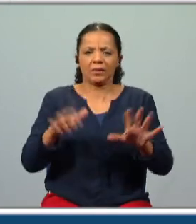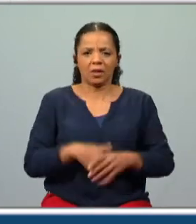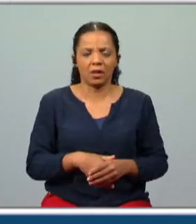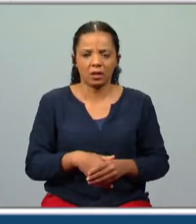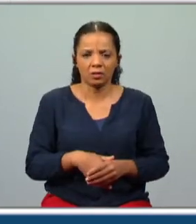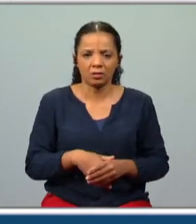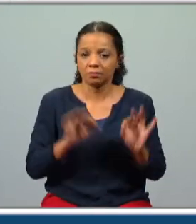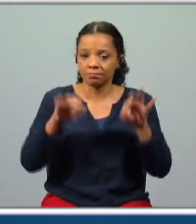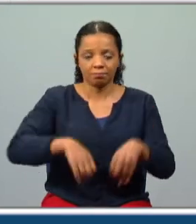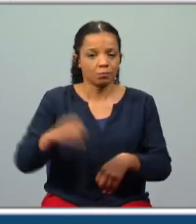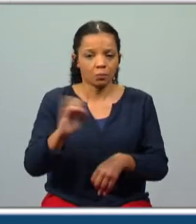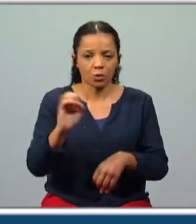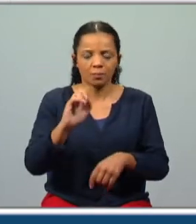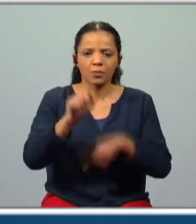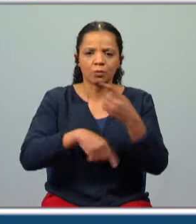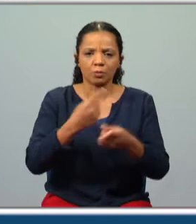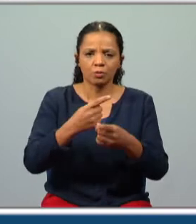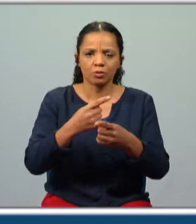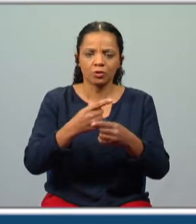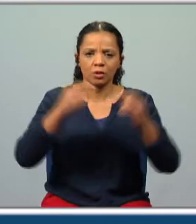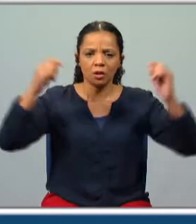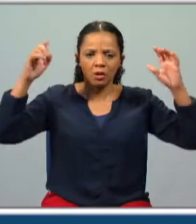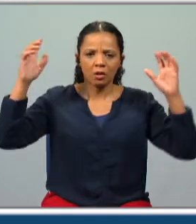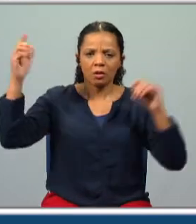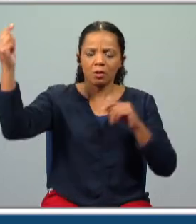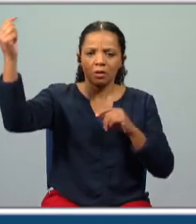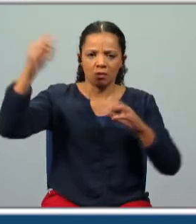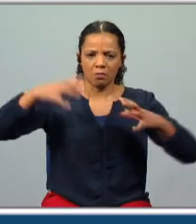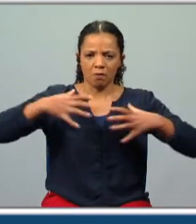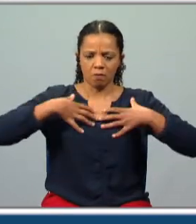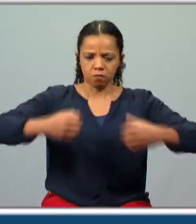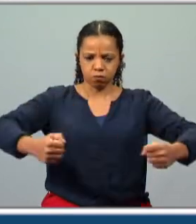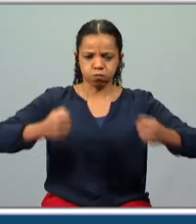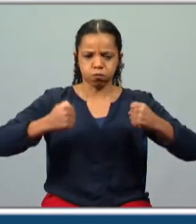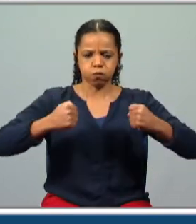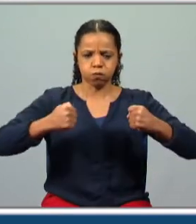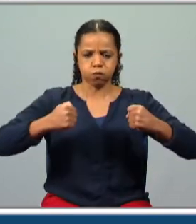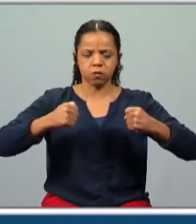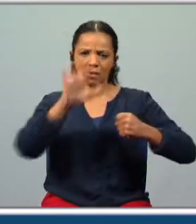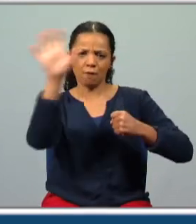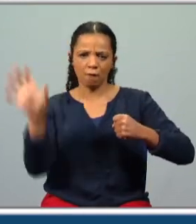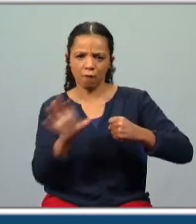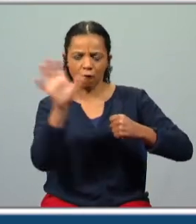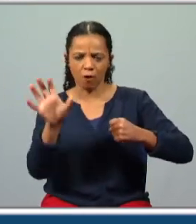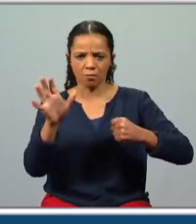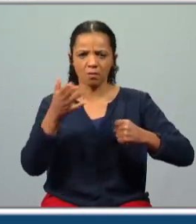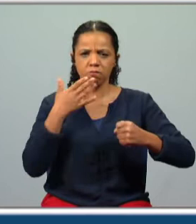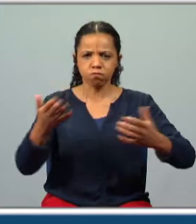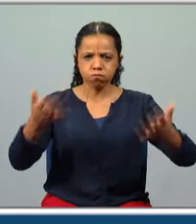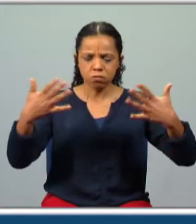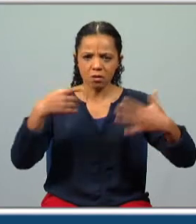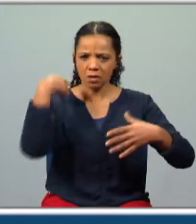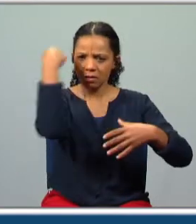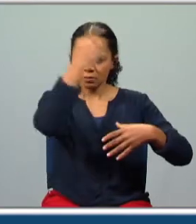Não acabava. Quando uma figura se nos mostra no ar, robusta e válida, de disforme e grandíssima estatura, o rosto